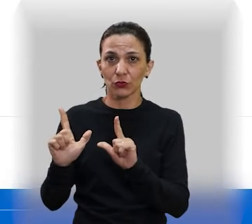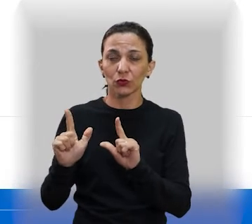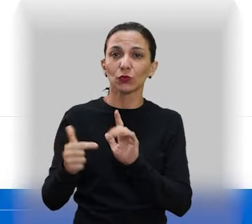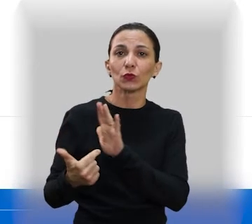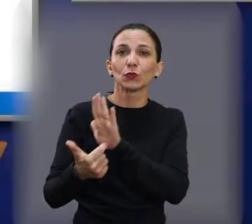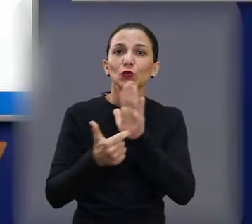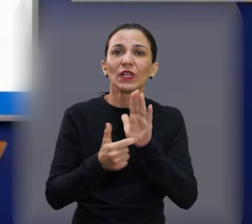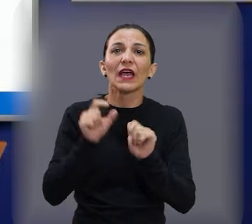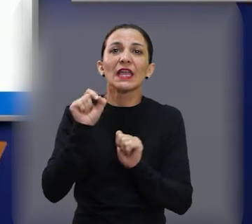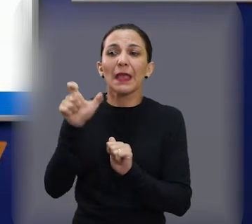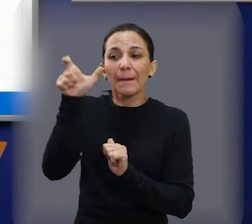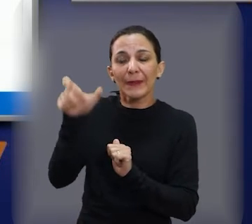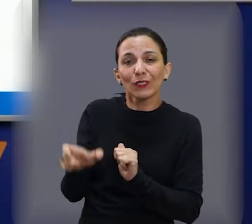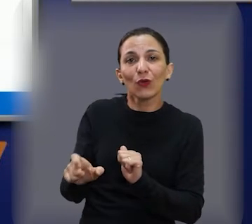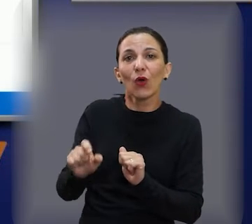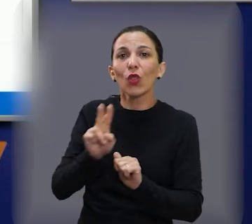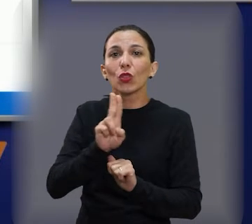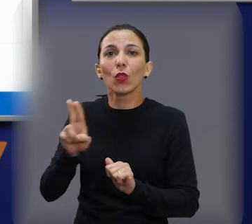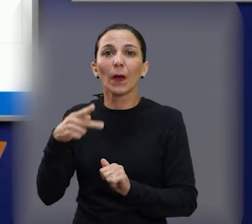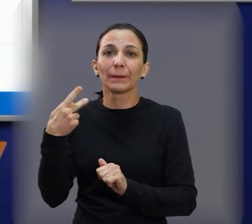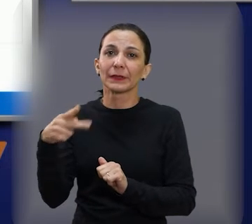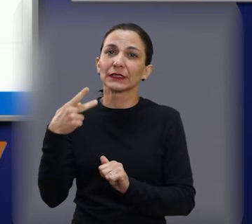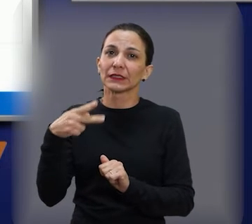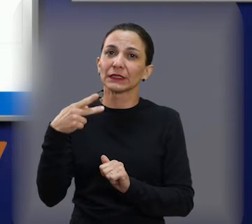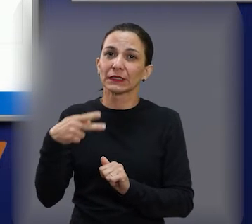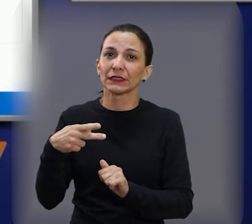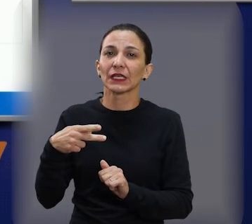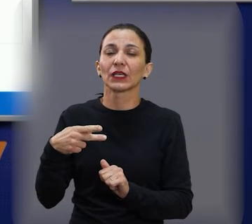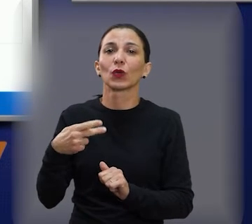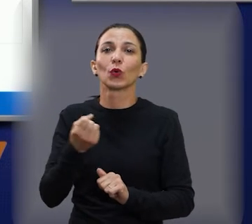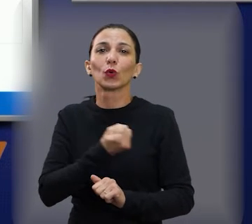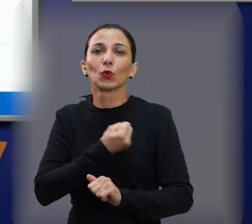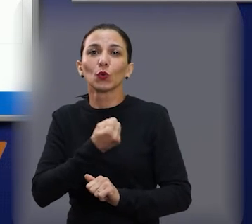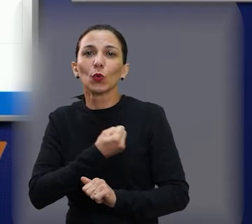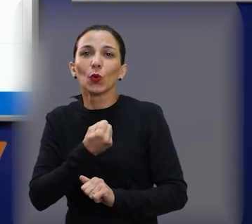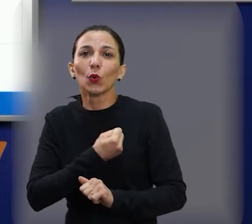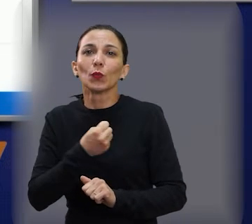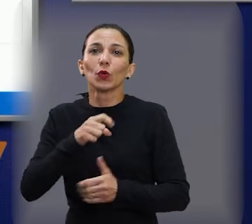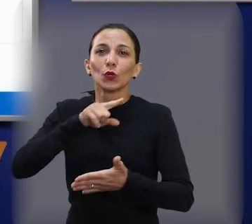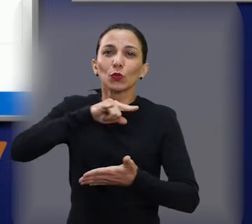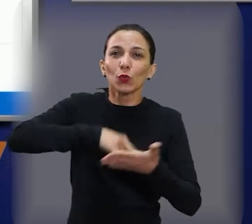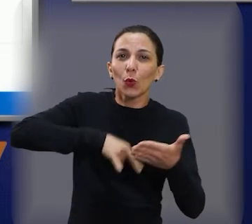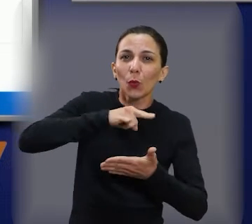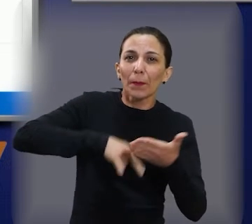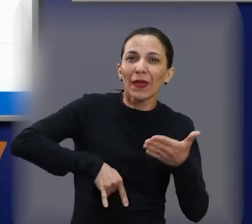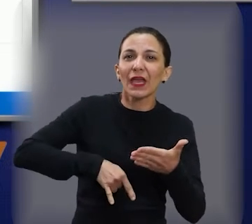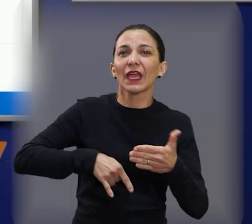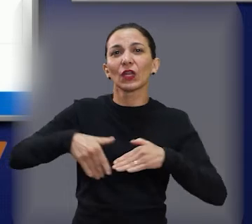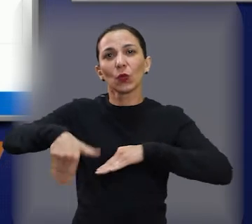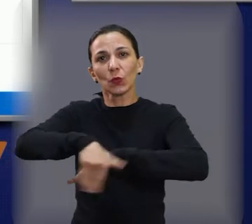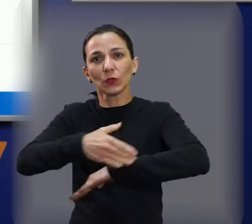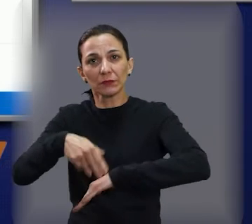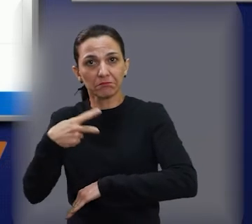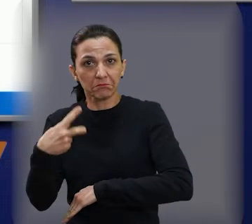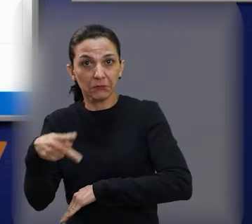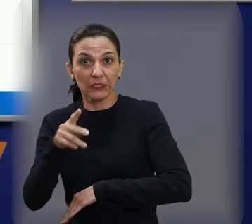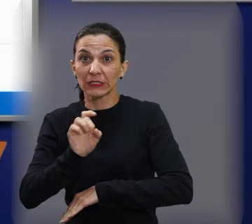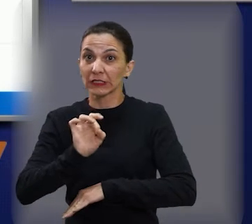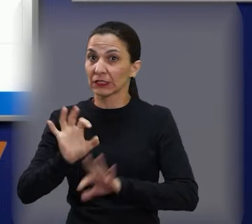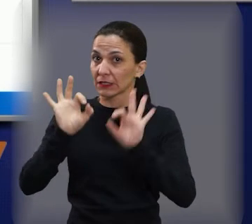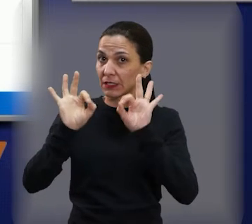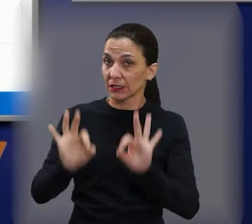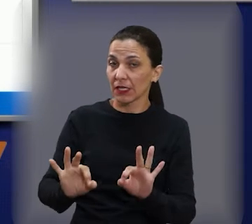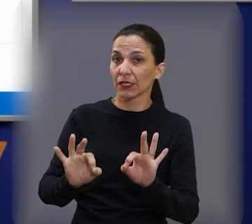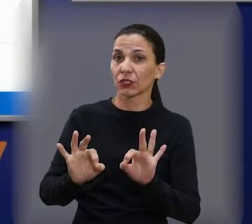Na próxima tela, vai dizer lá, ó, quem é a pessoa. É a CPF tal, o nome tal, o CEP, o endereço.